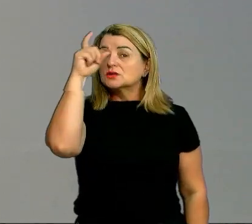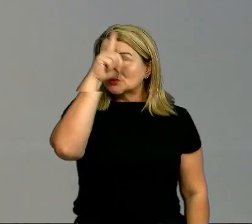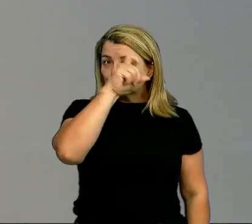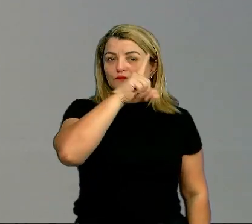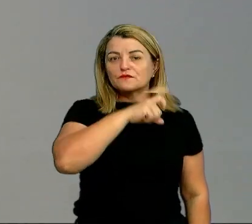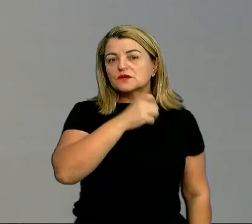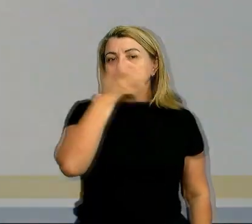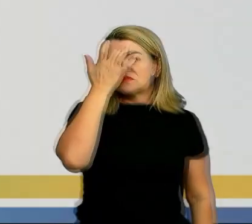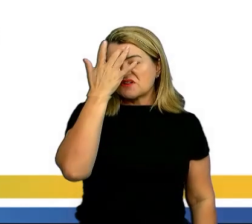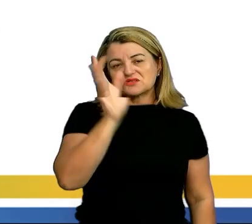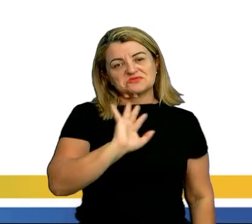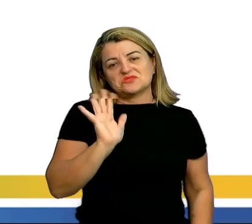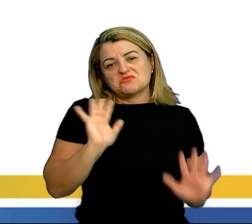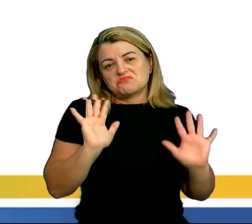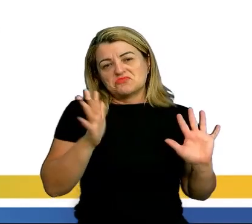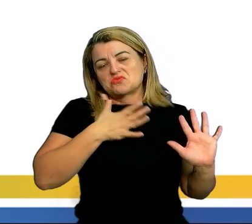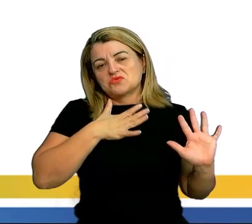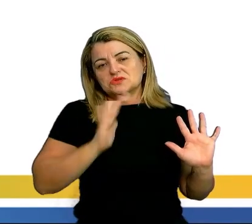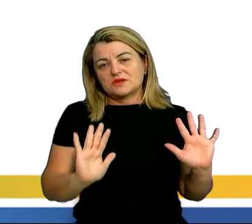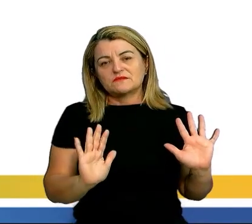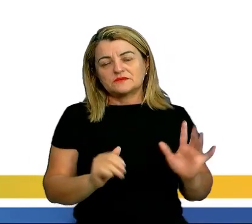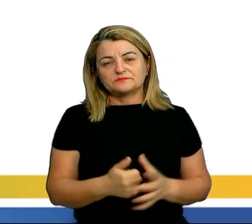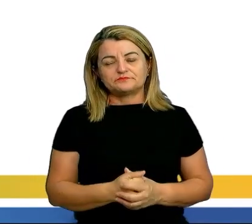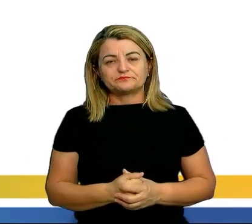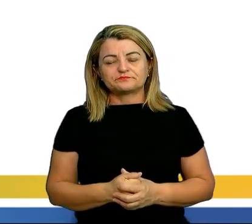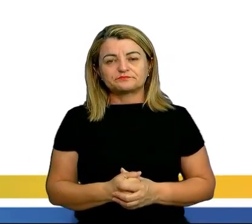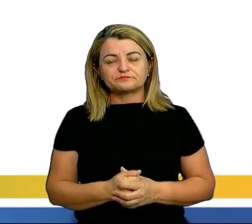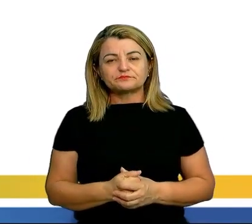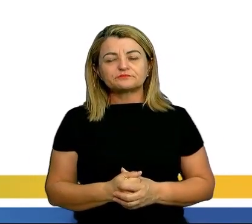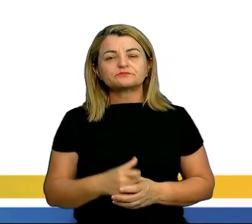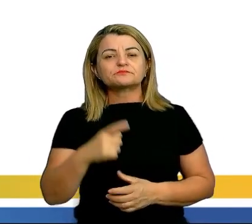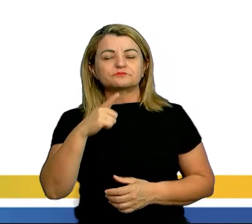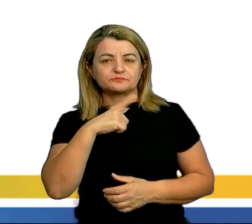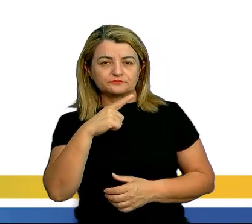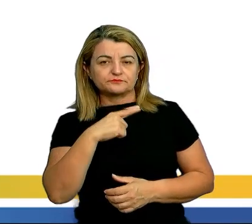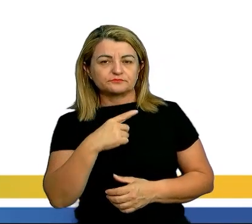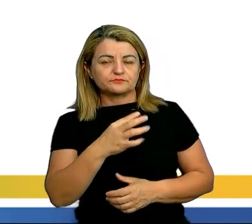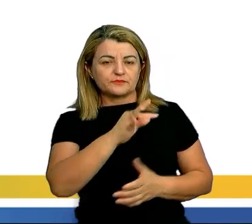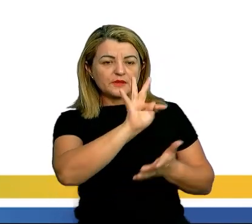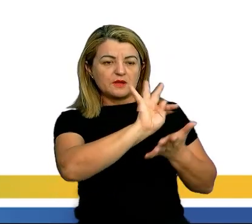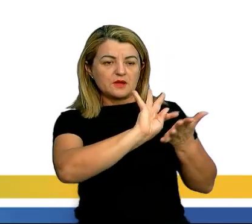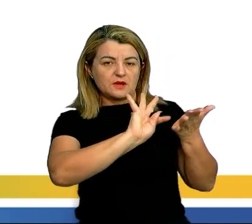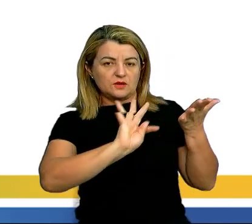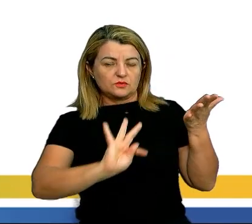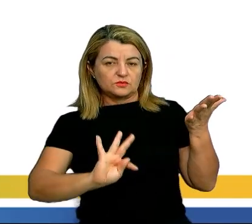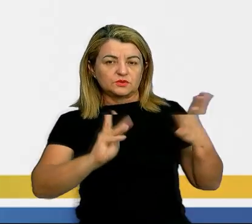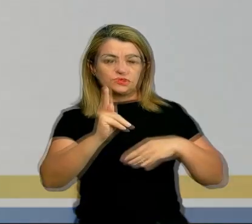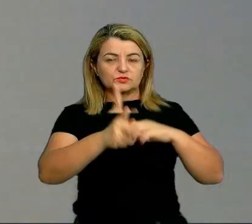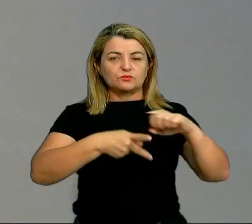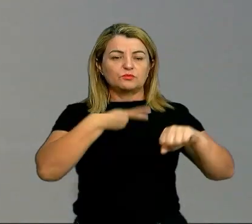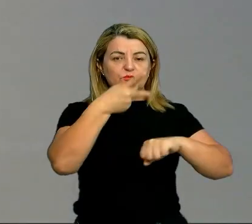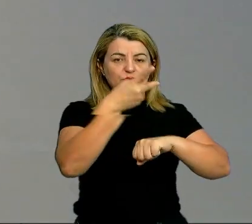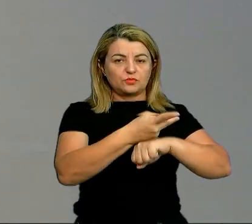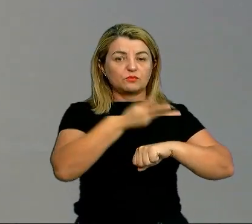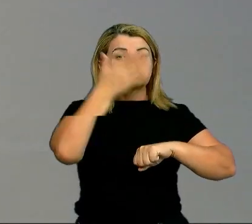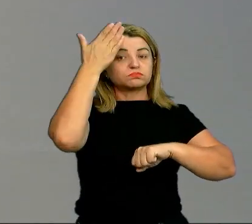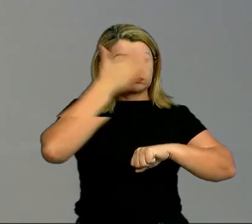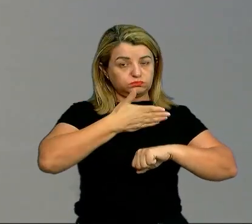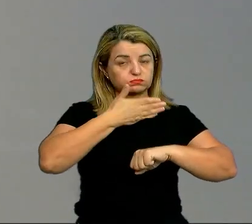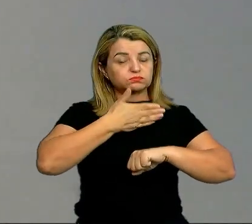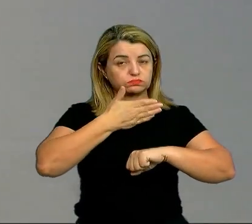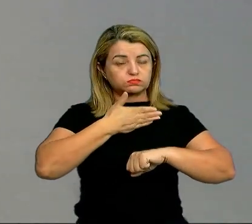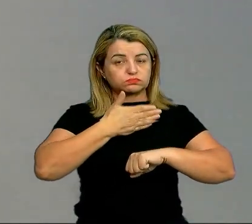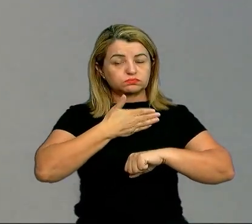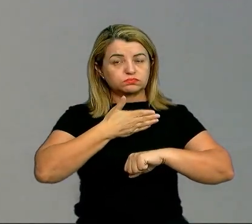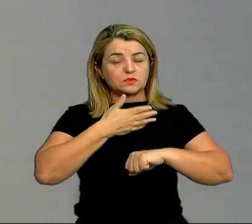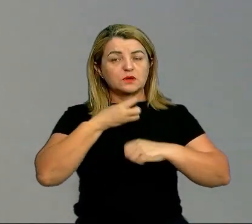considera interessante. E aí, eu trouxe esse trecho para vocês, para comprovar aqui, pessoal, que